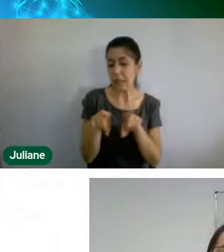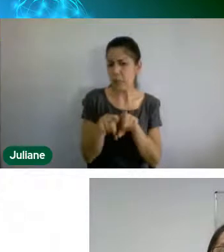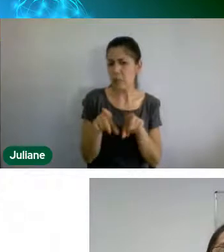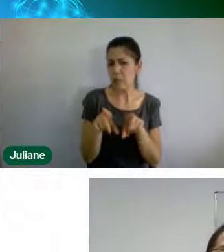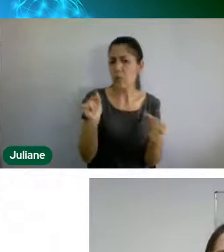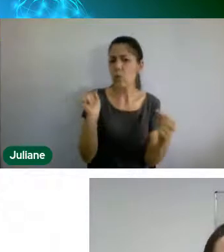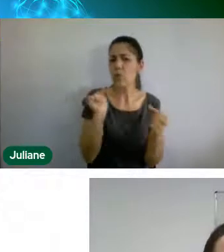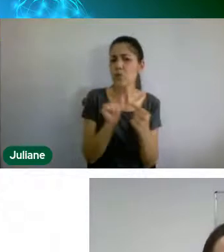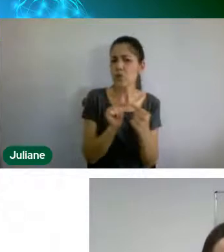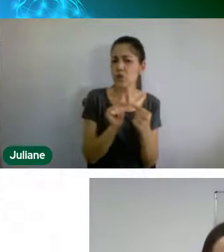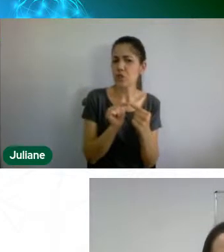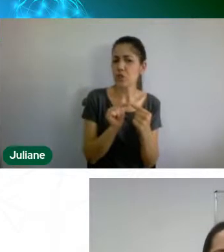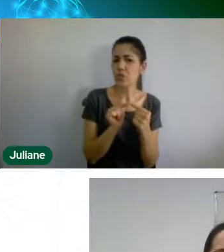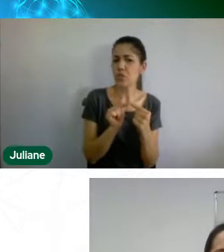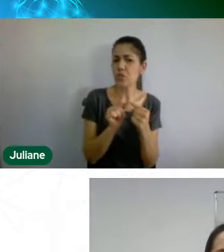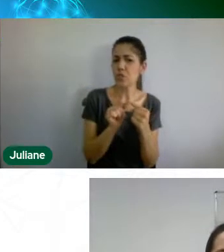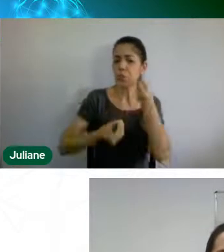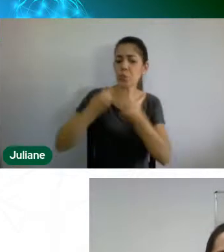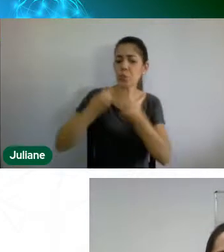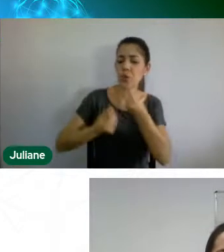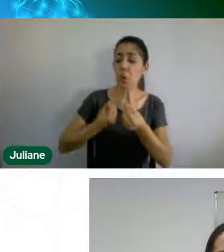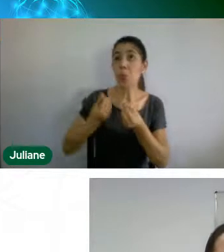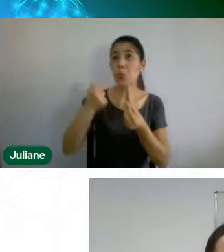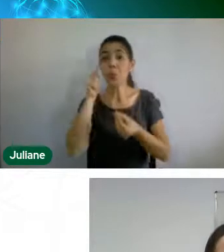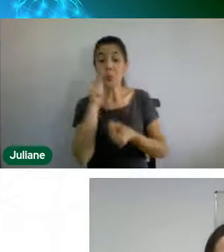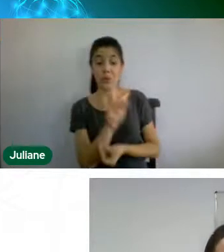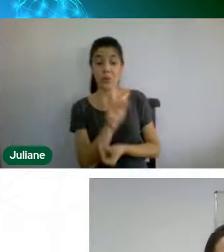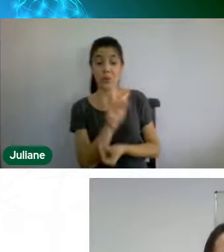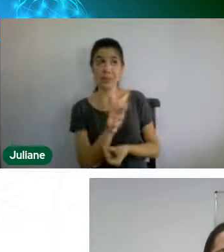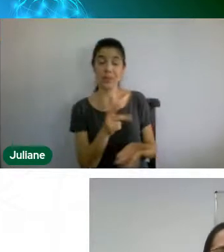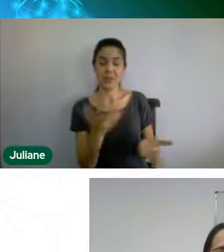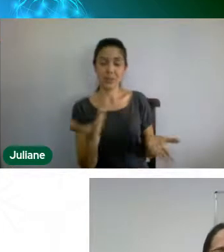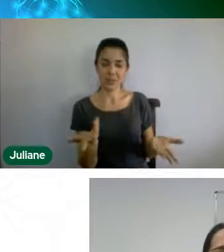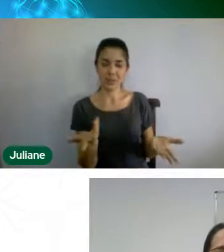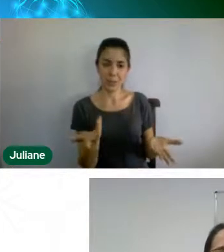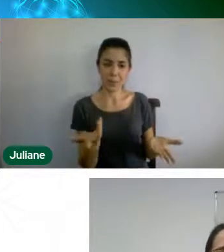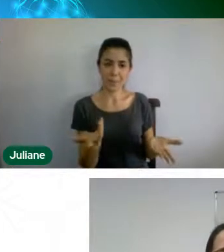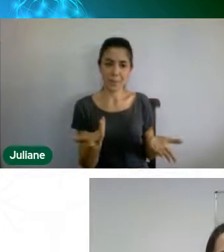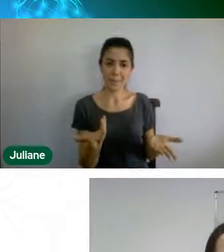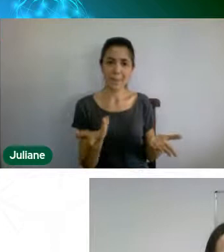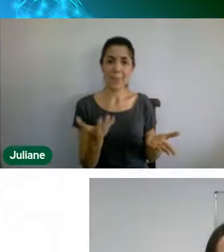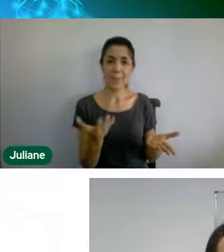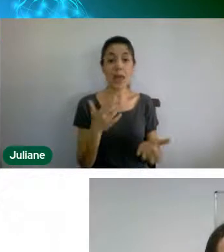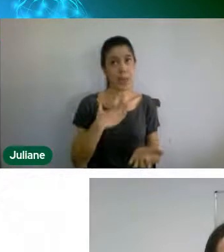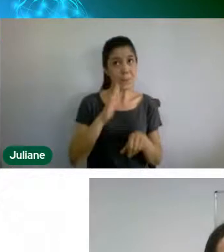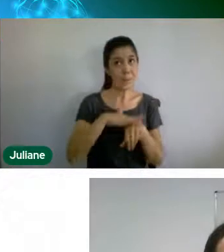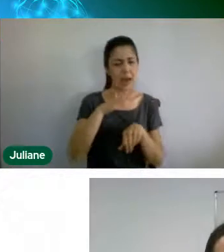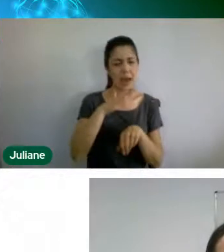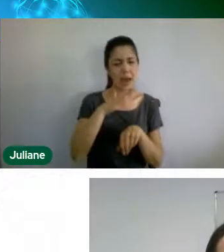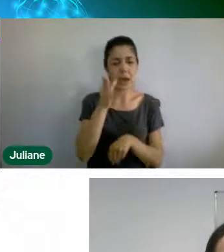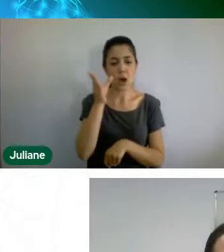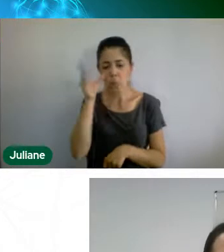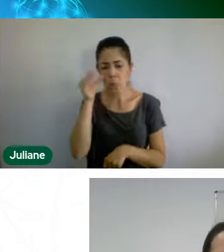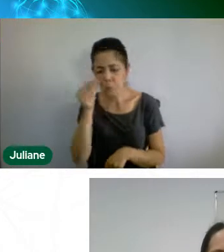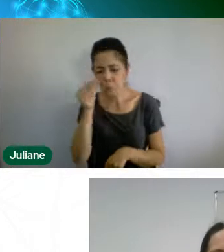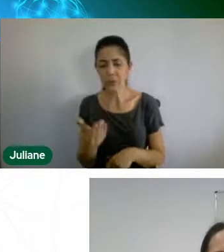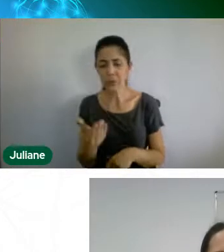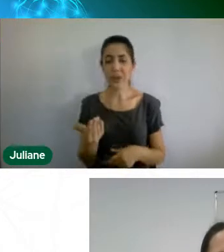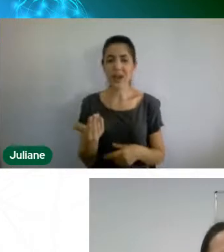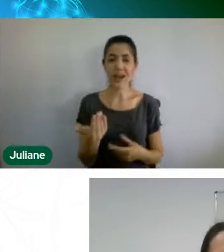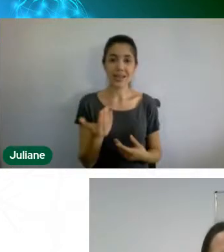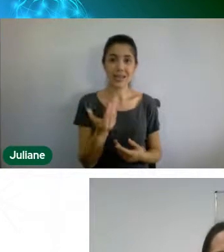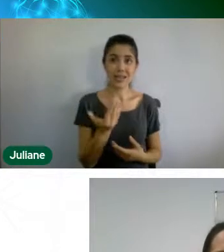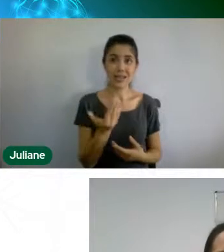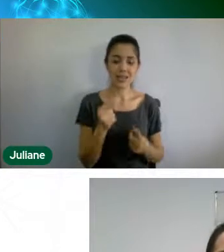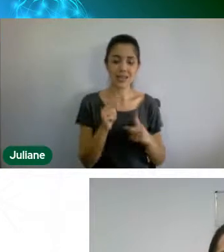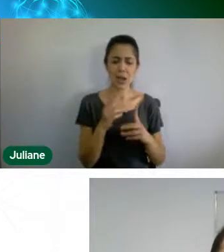do redes como um todo, muito mais de uma curiosidade mesmo, achei extremamente importante,